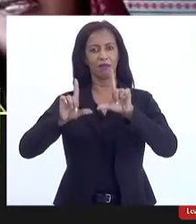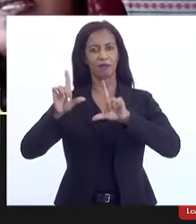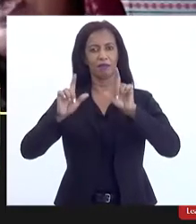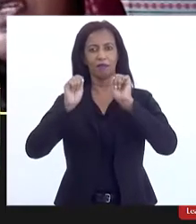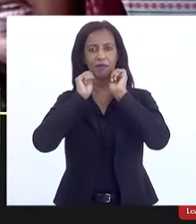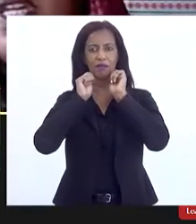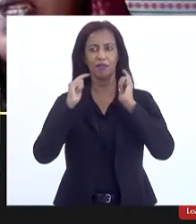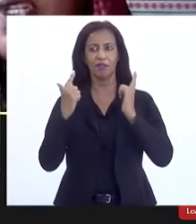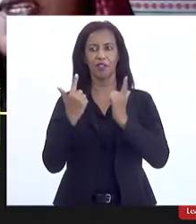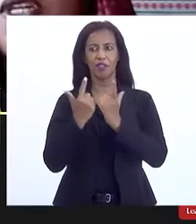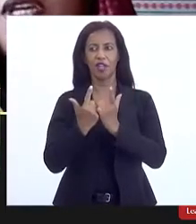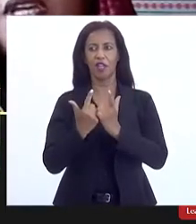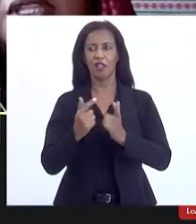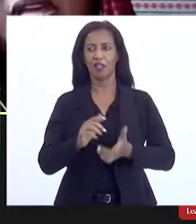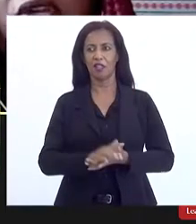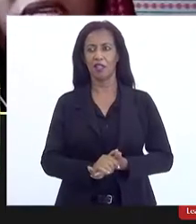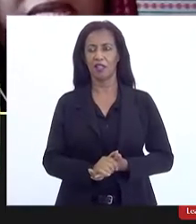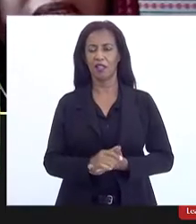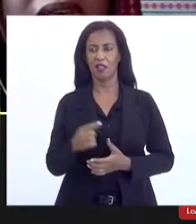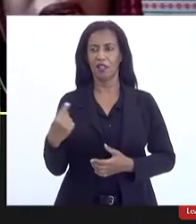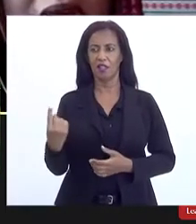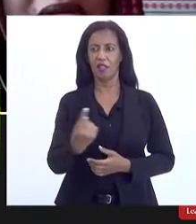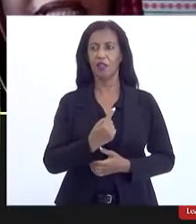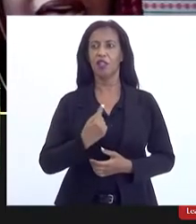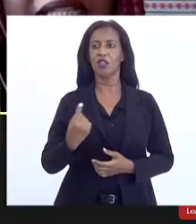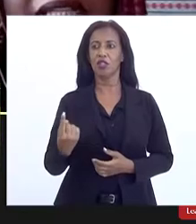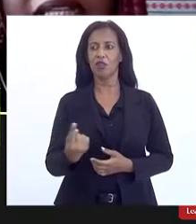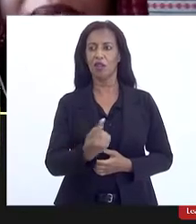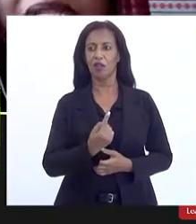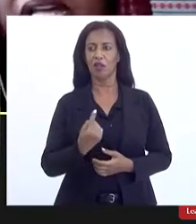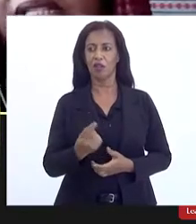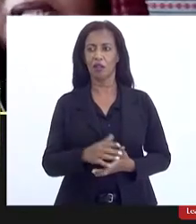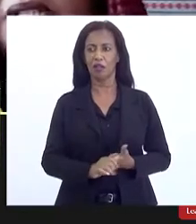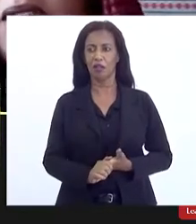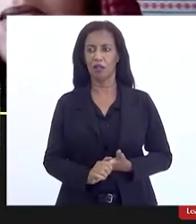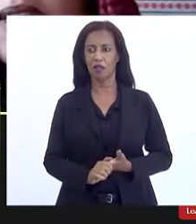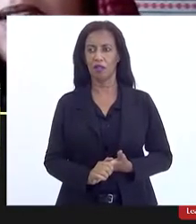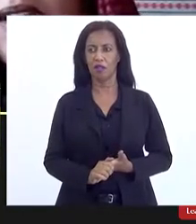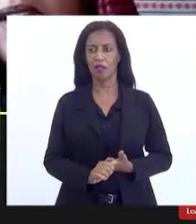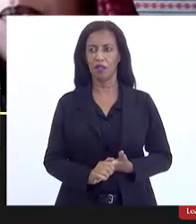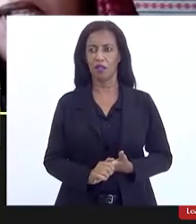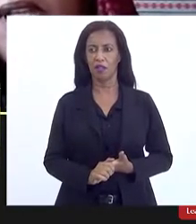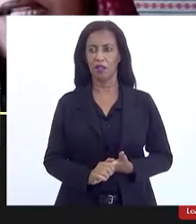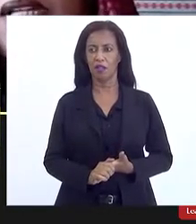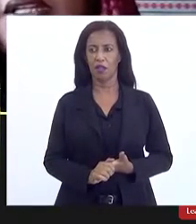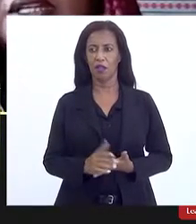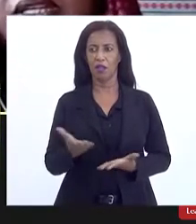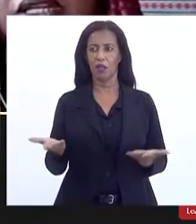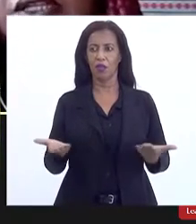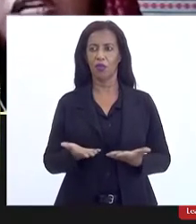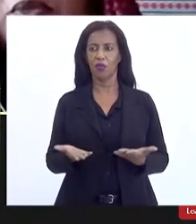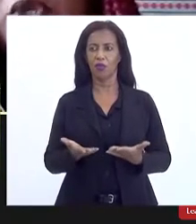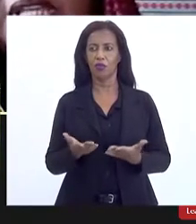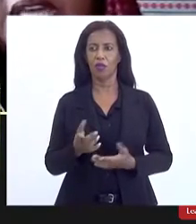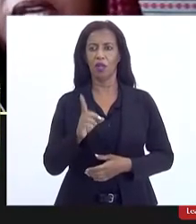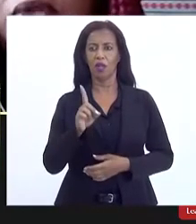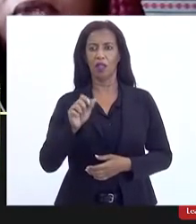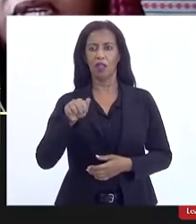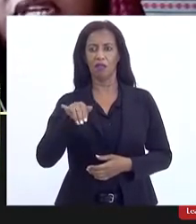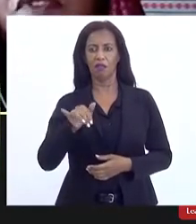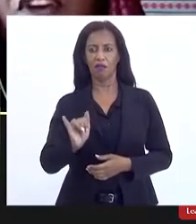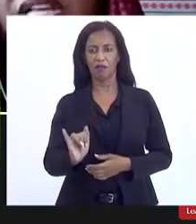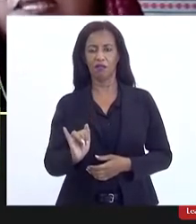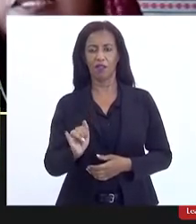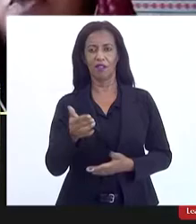as assessorias da nossa mandata e da mandata da nossa querida deputada Dani Monteiro,